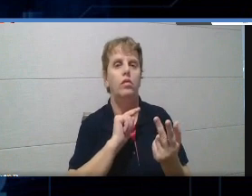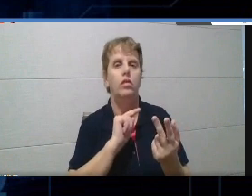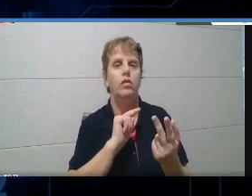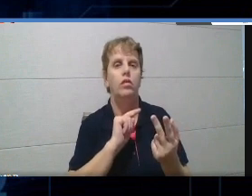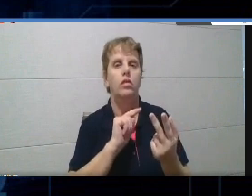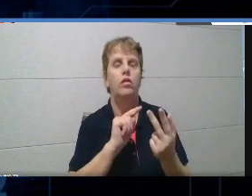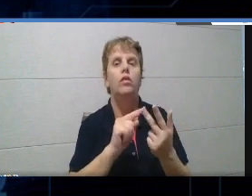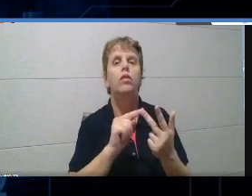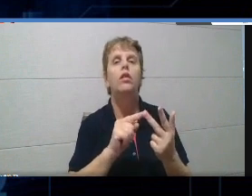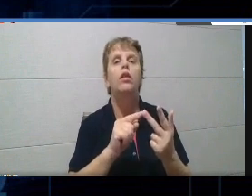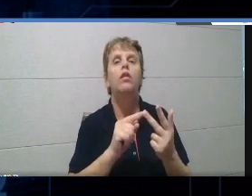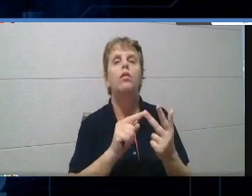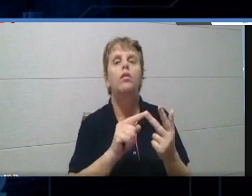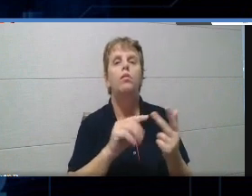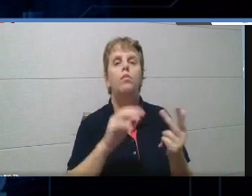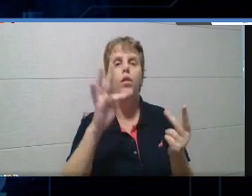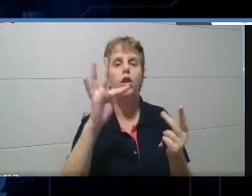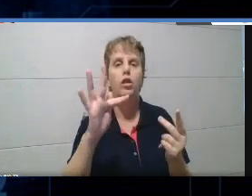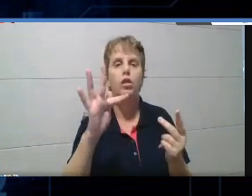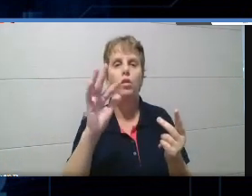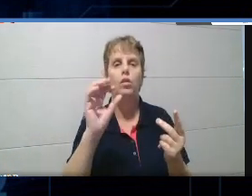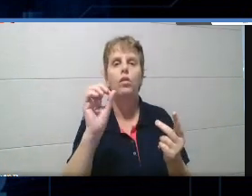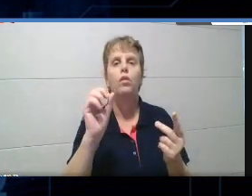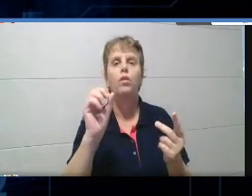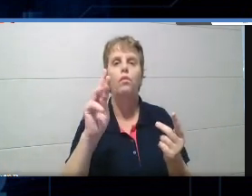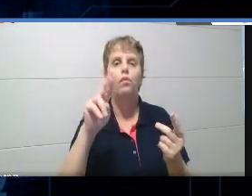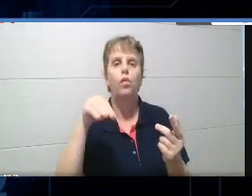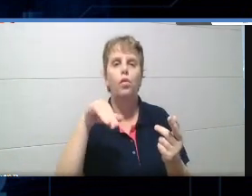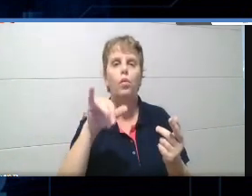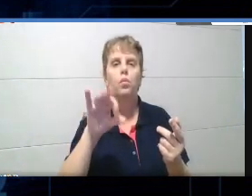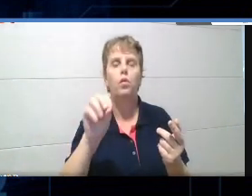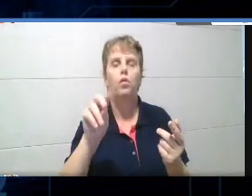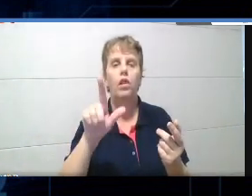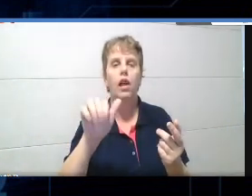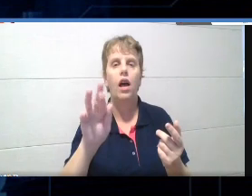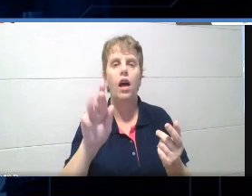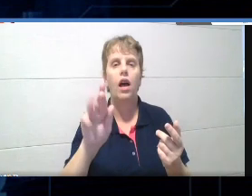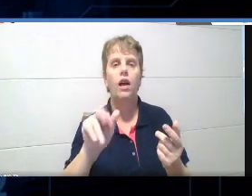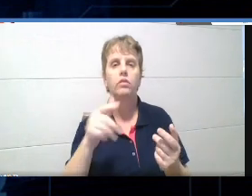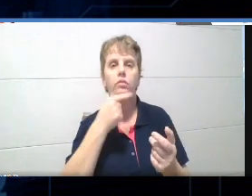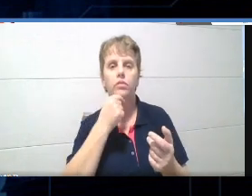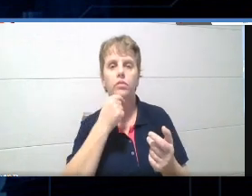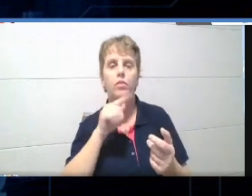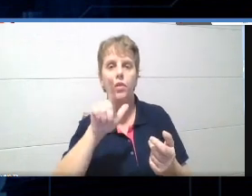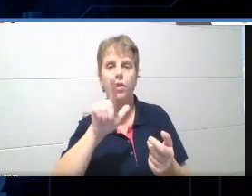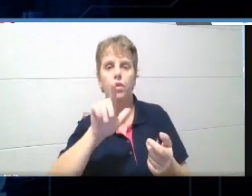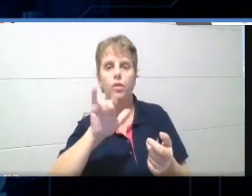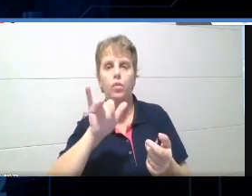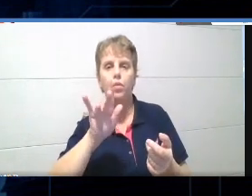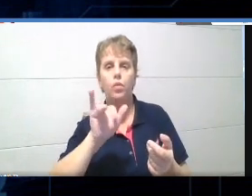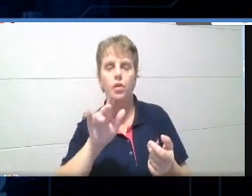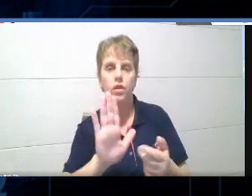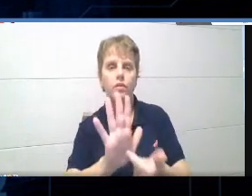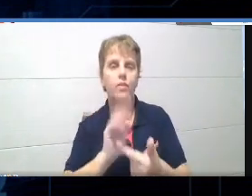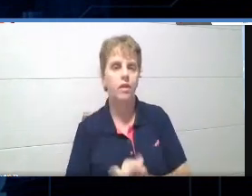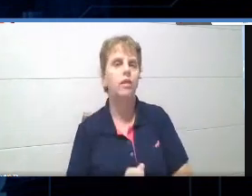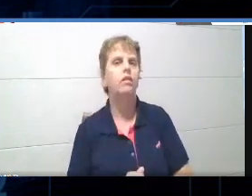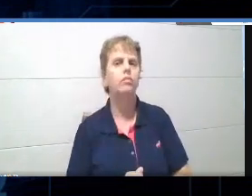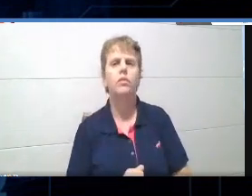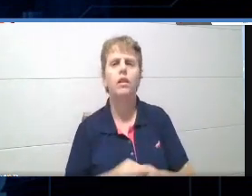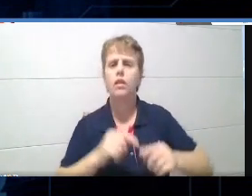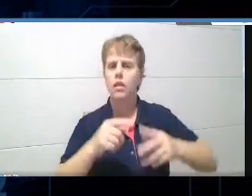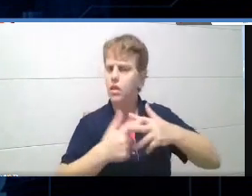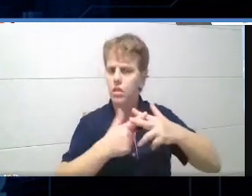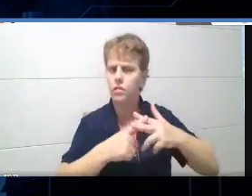formulário que o Luiz vai trazer, são as ferramentas do Google, elas são colaborativas, né? Que eu